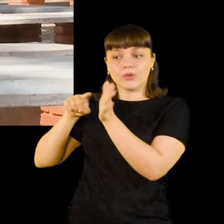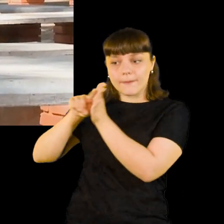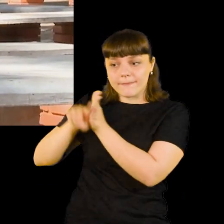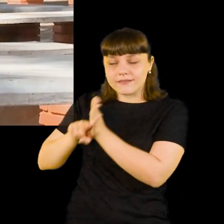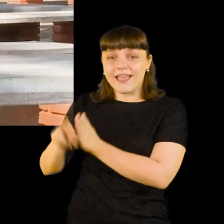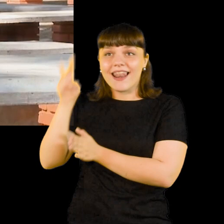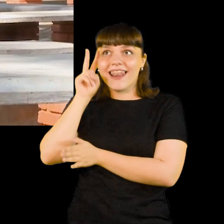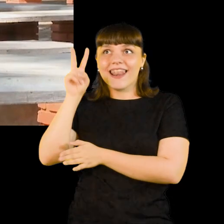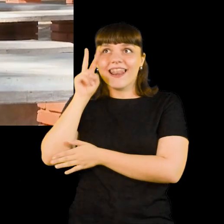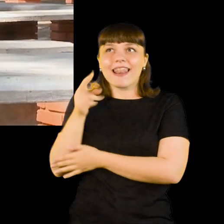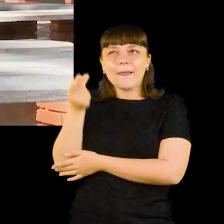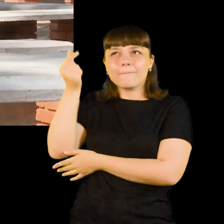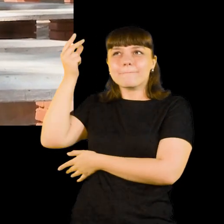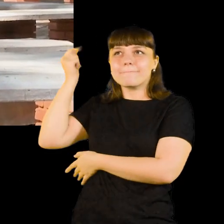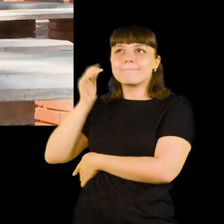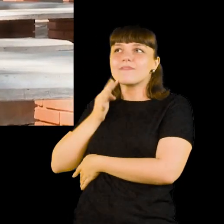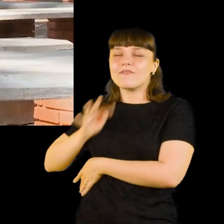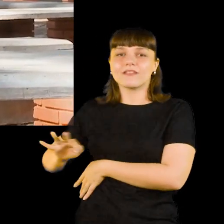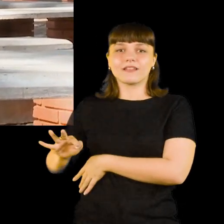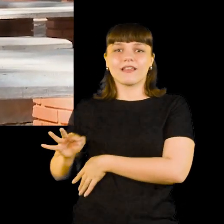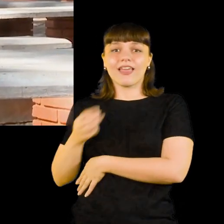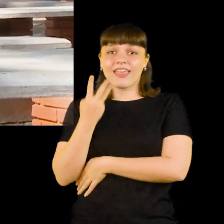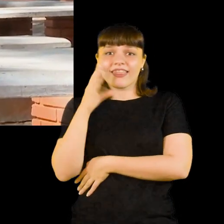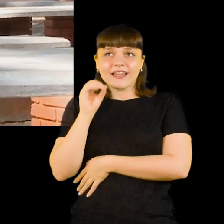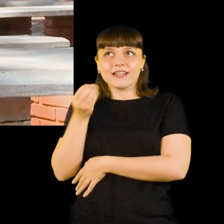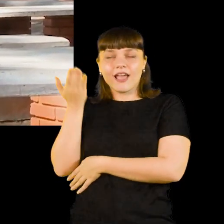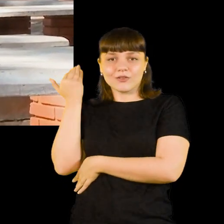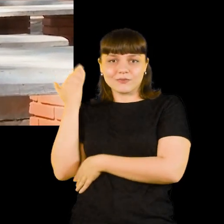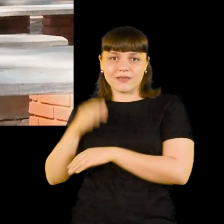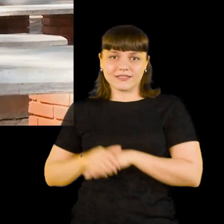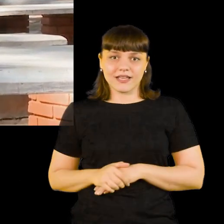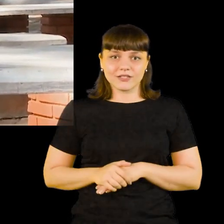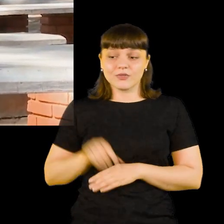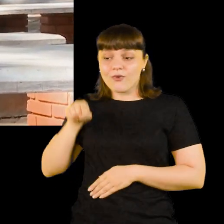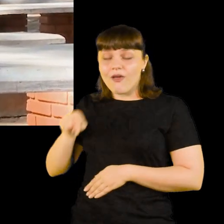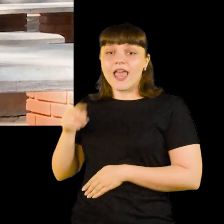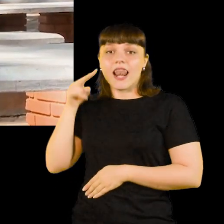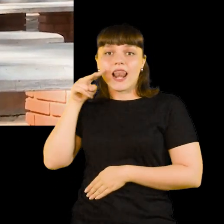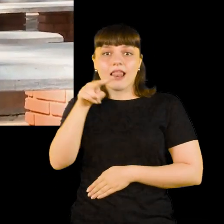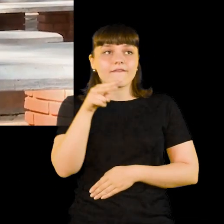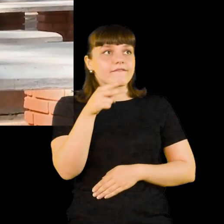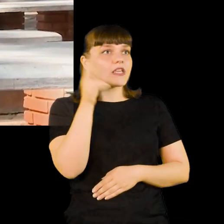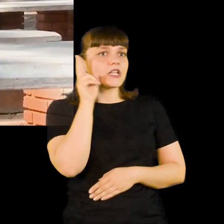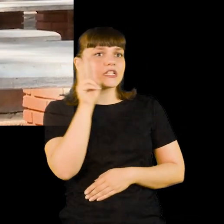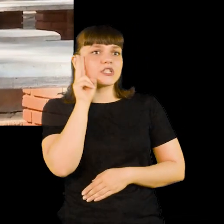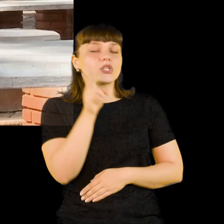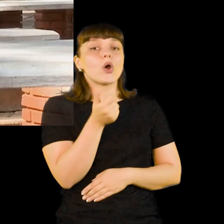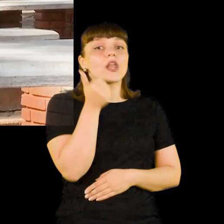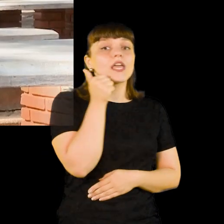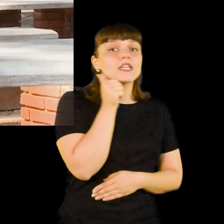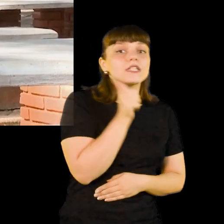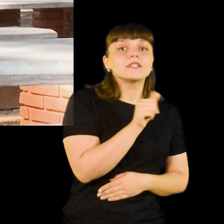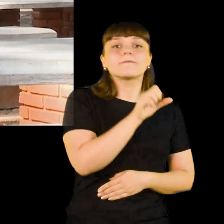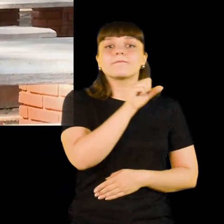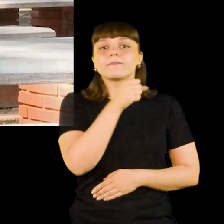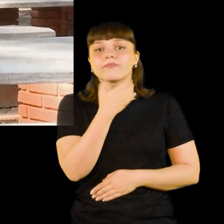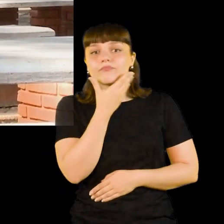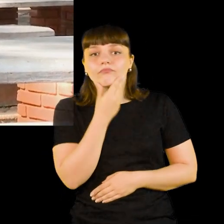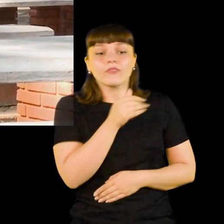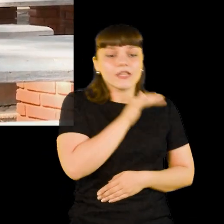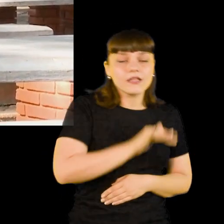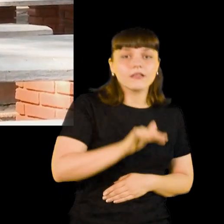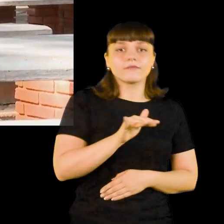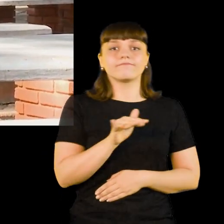a elaboração da tese, lembrou da infância, apenas 30 anos, quando ela via e ouvia histórias de crianças que eram levadas